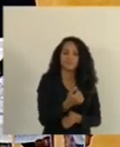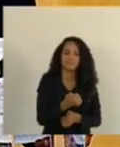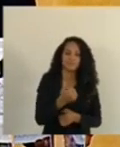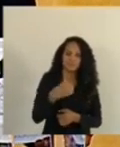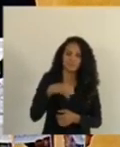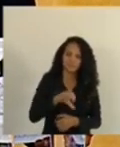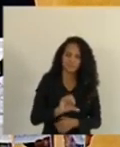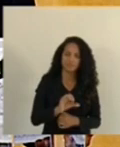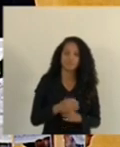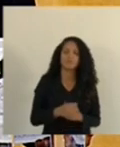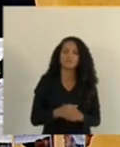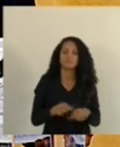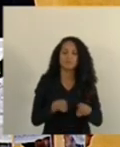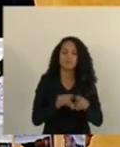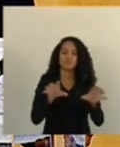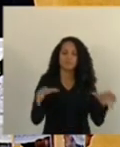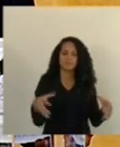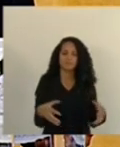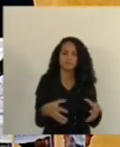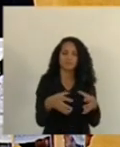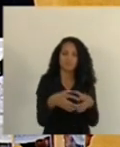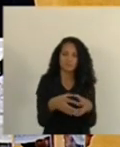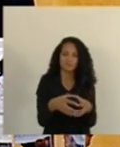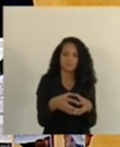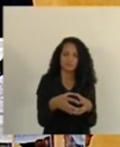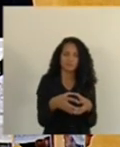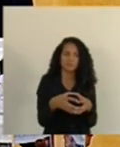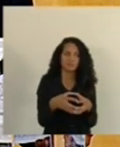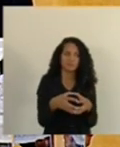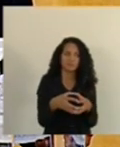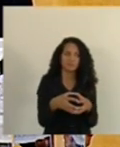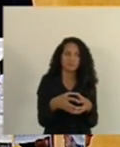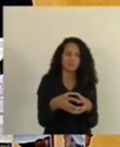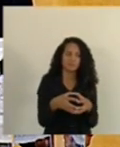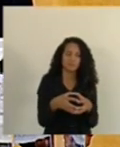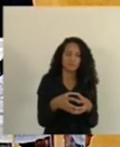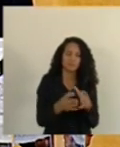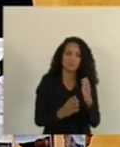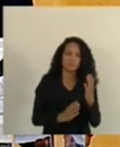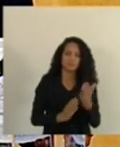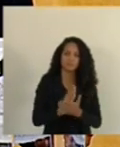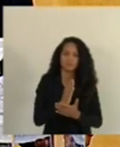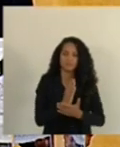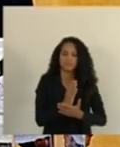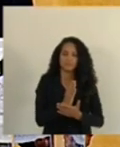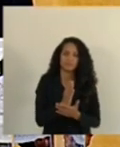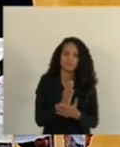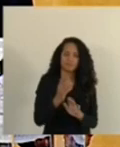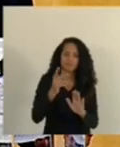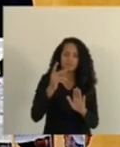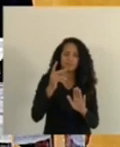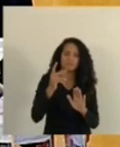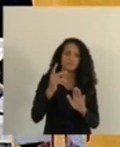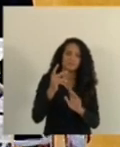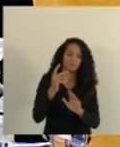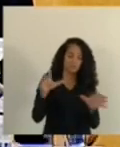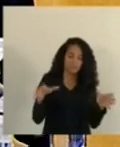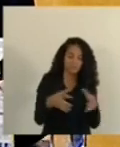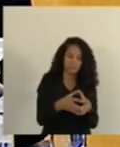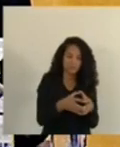e da Comissão de Finanças, ambos pela aprovação, acolhendo a emenda da Comissão de Constituição e Justiça.